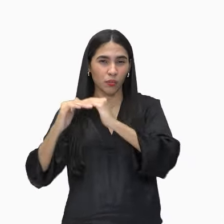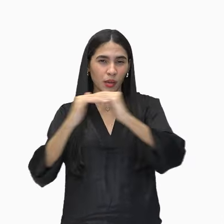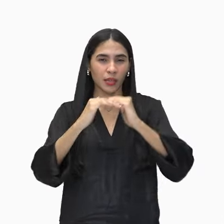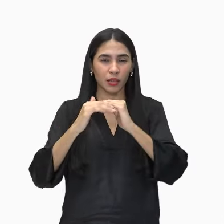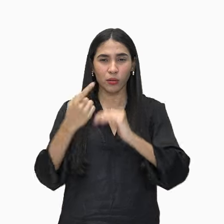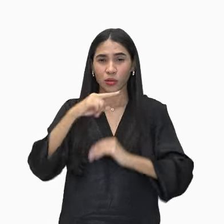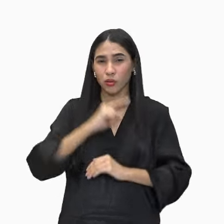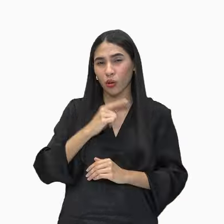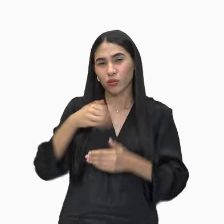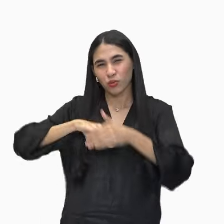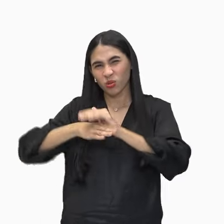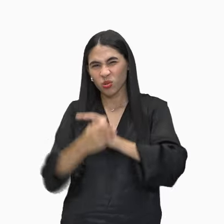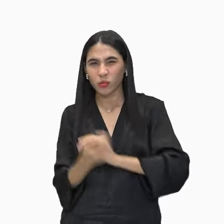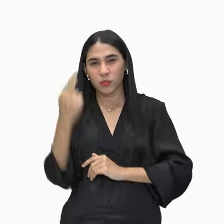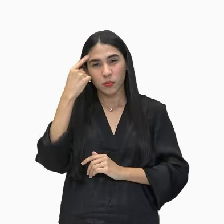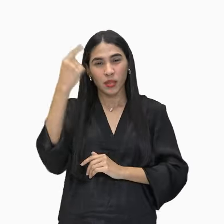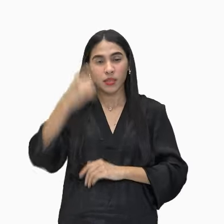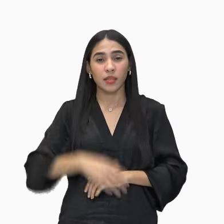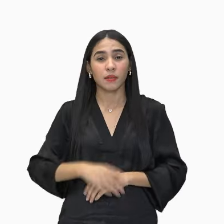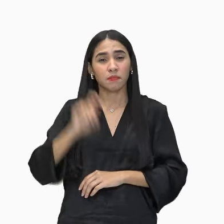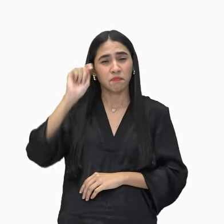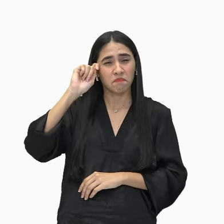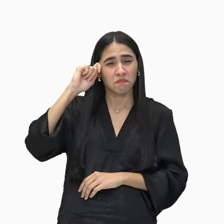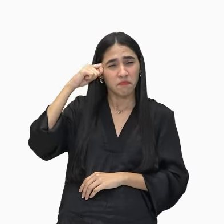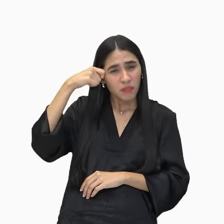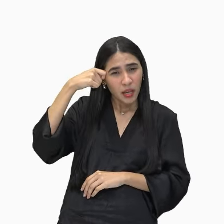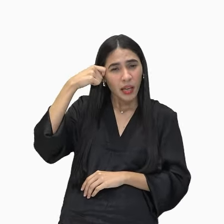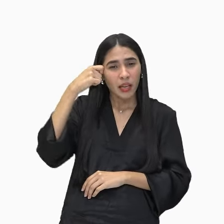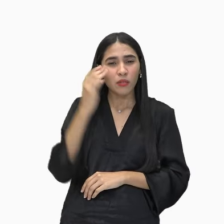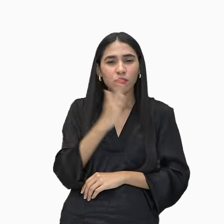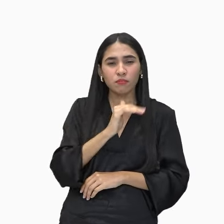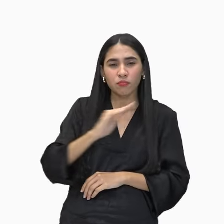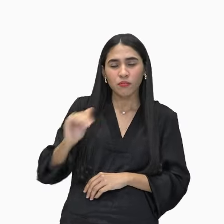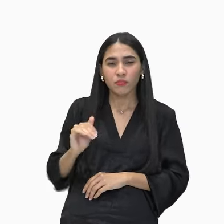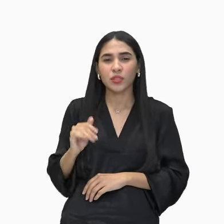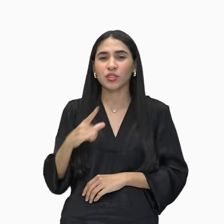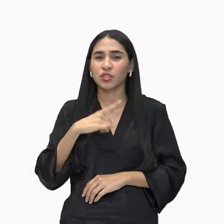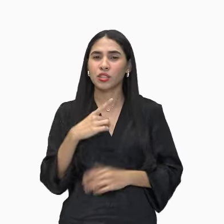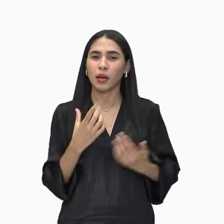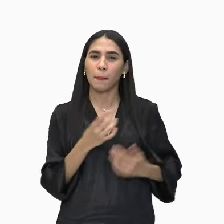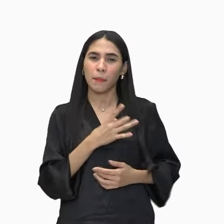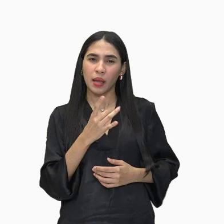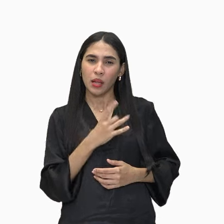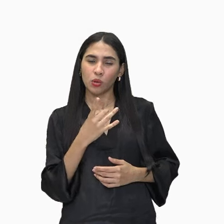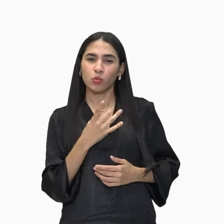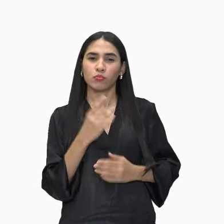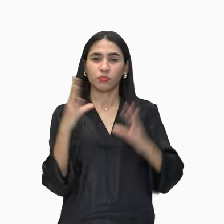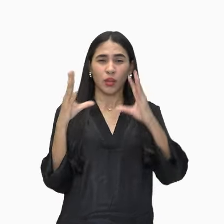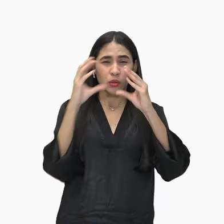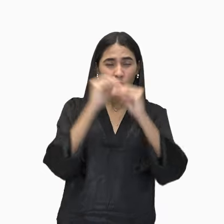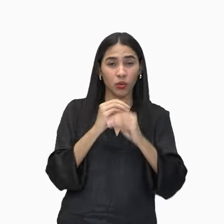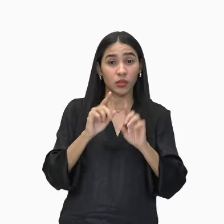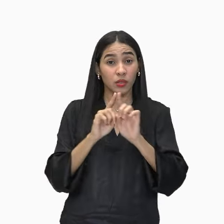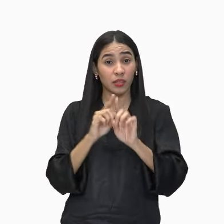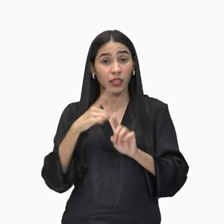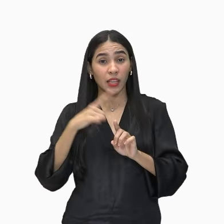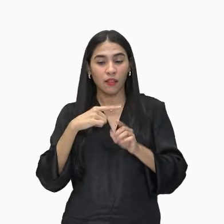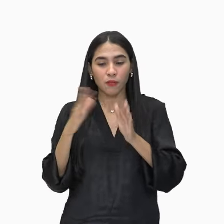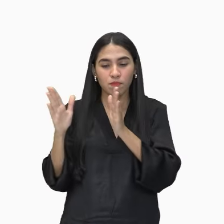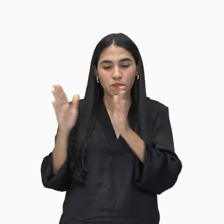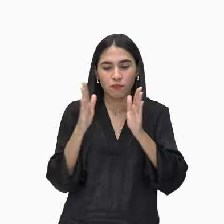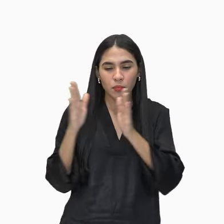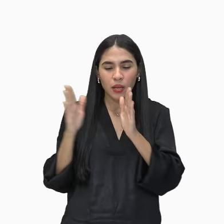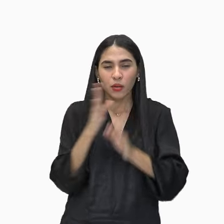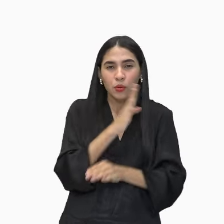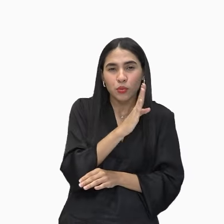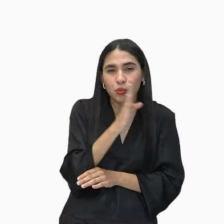cabeça, tá? Era preto retinto e filho do medo da noite. Houve um momento em que o silêncio